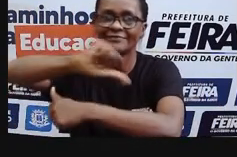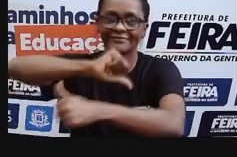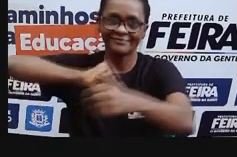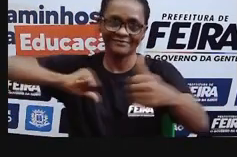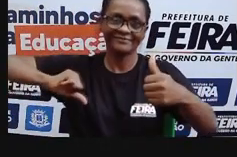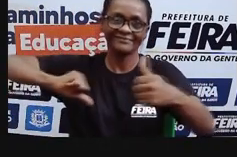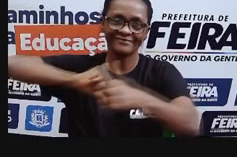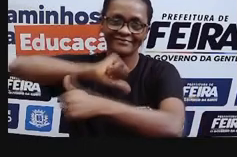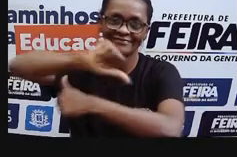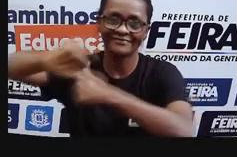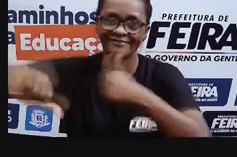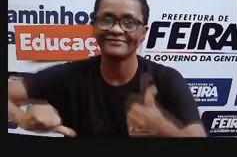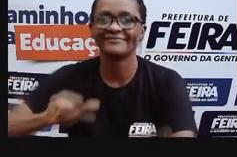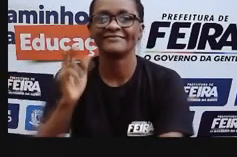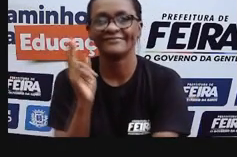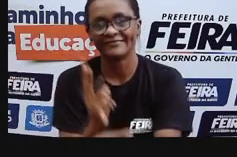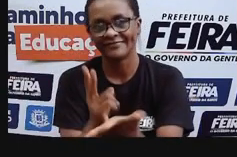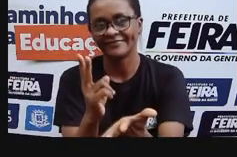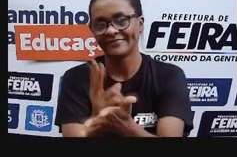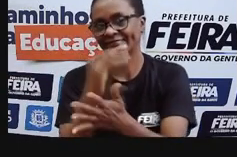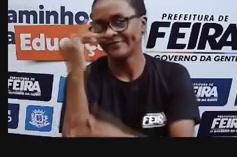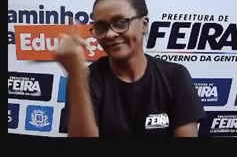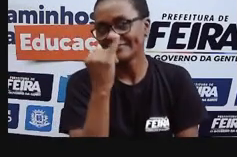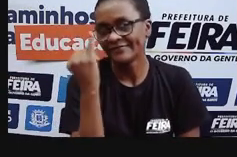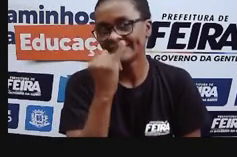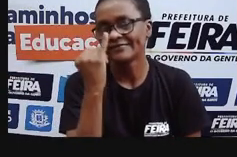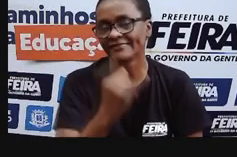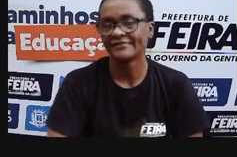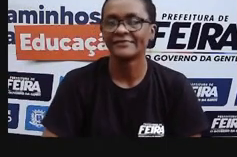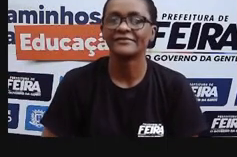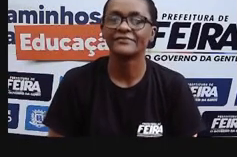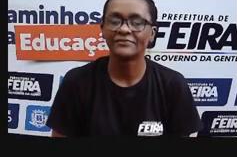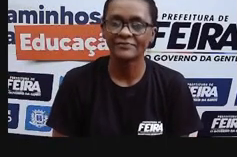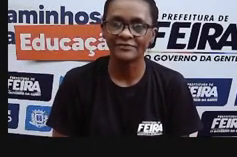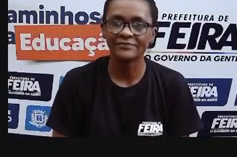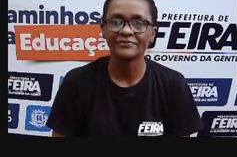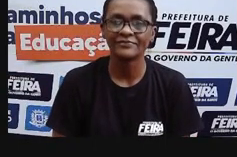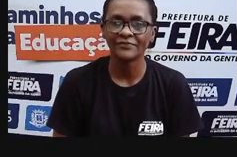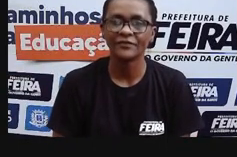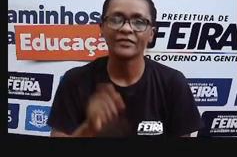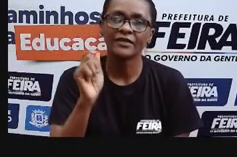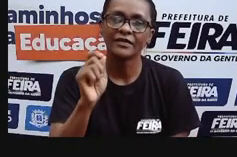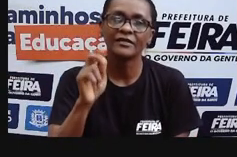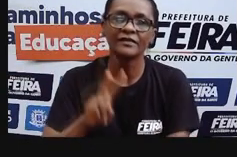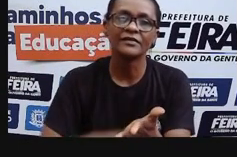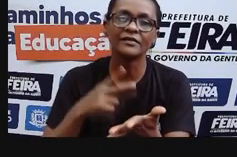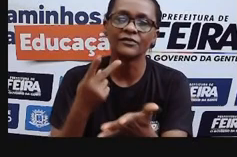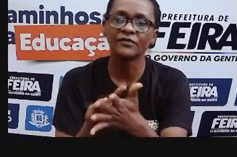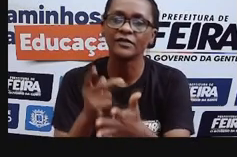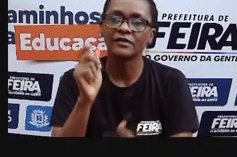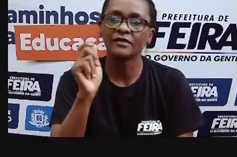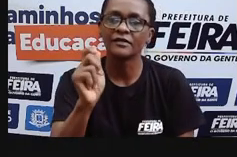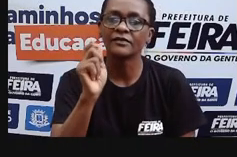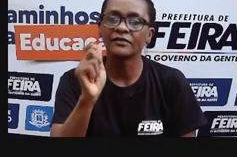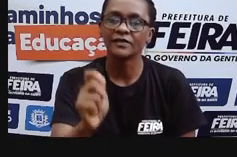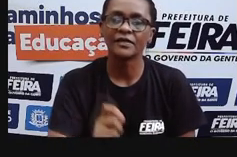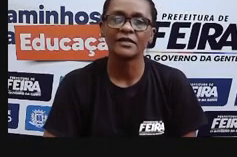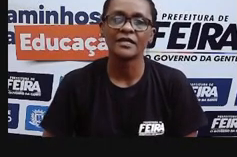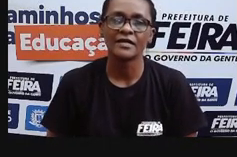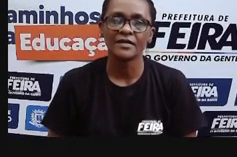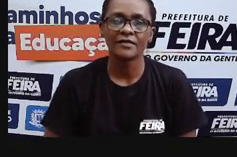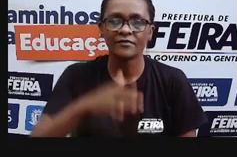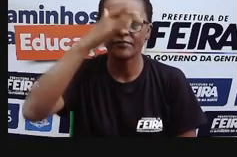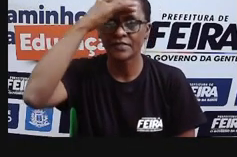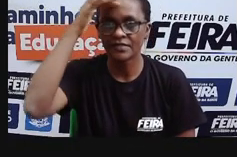Os líquens, por exemplo, eles são bioindicadores. O que isso quer dizer, Pró? Quer dizer que se a gente vê